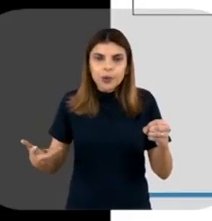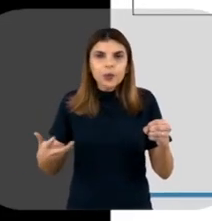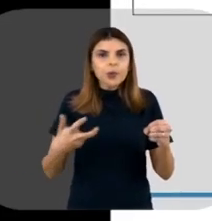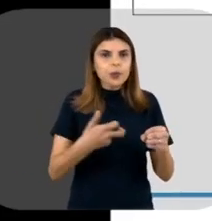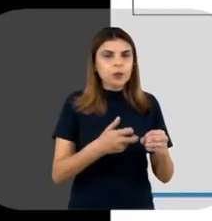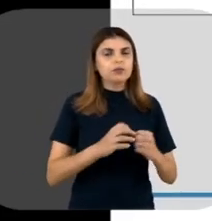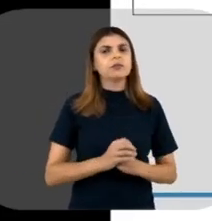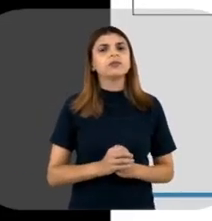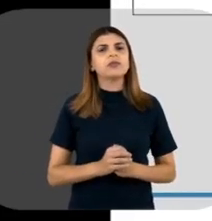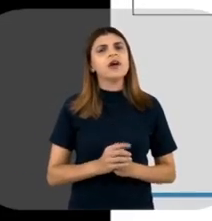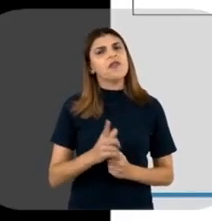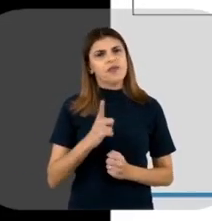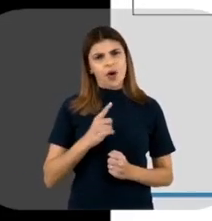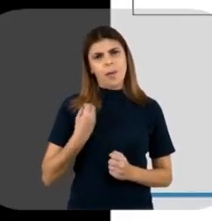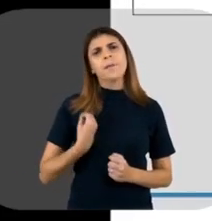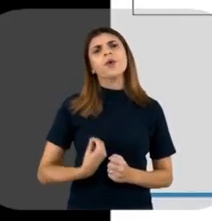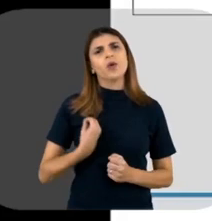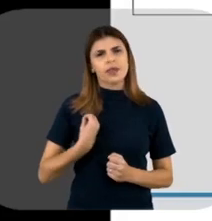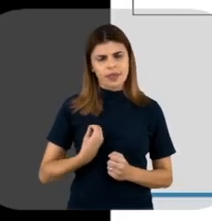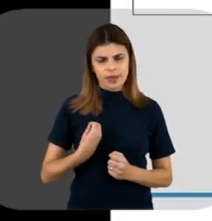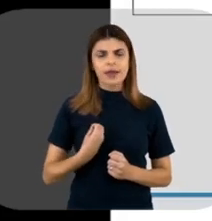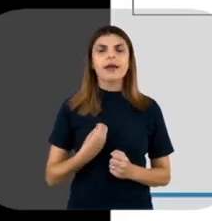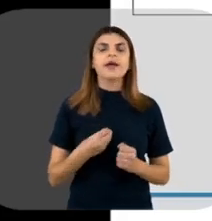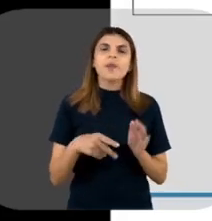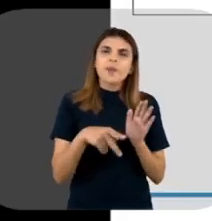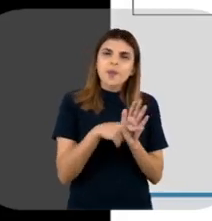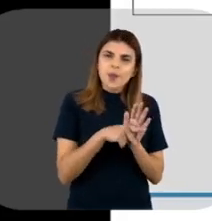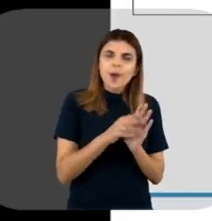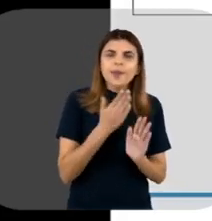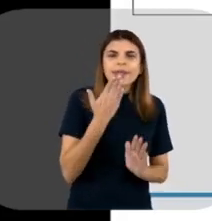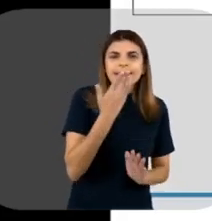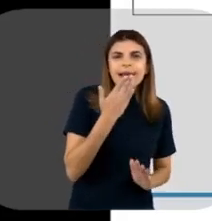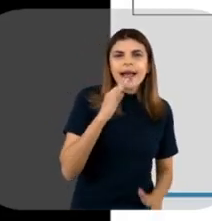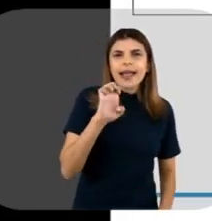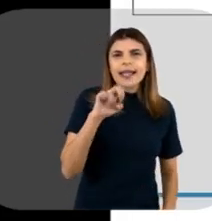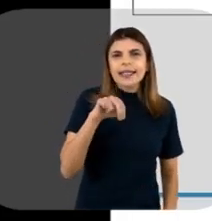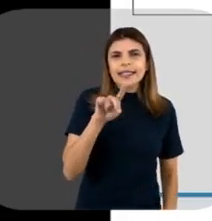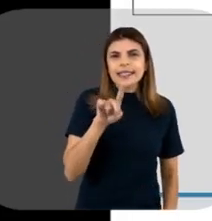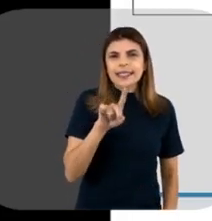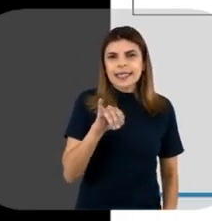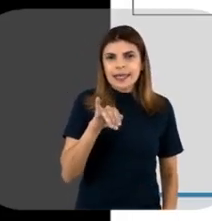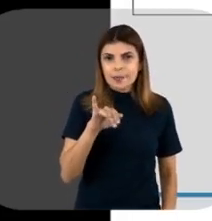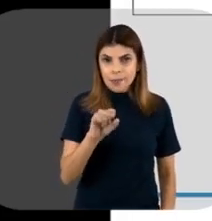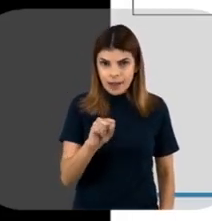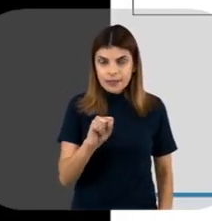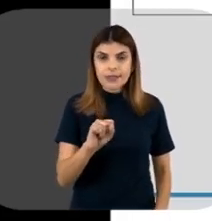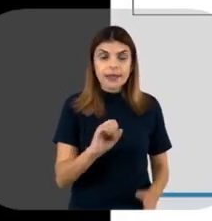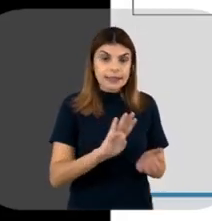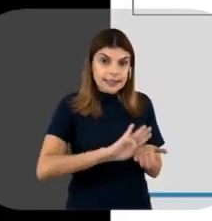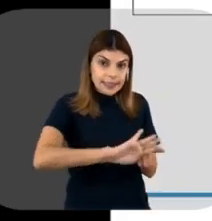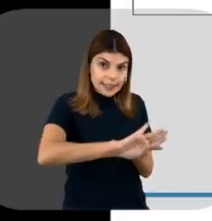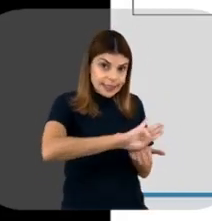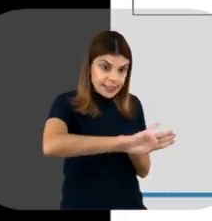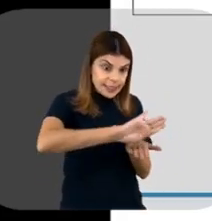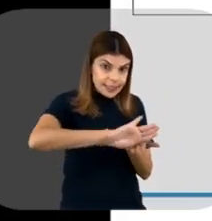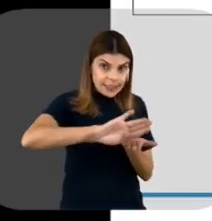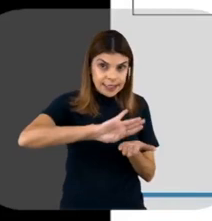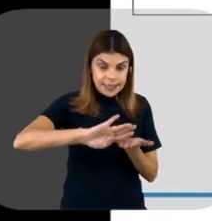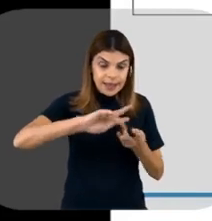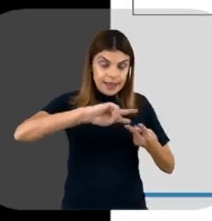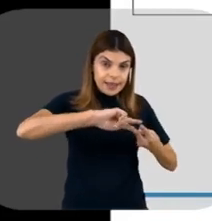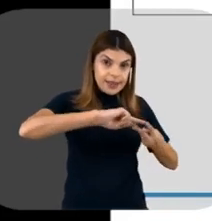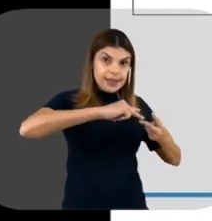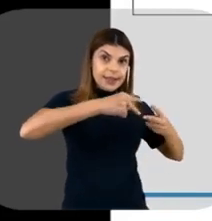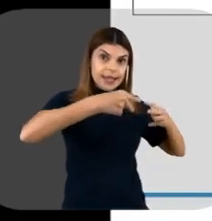Então, para isso, a gente vai ter a participação das enzimas de restrição, né? Que vão cortar o